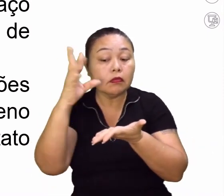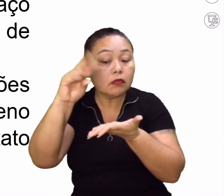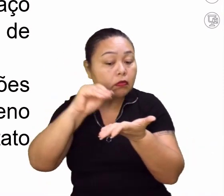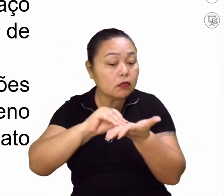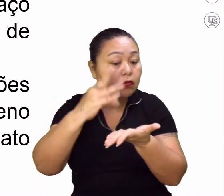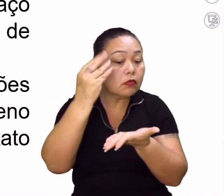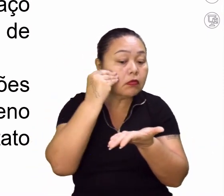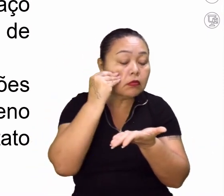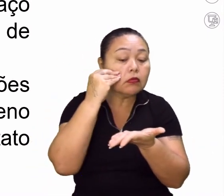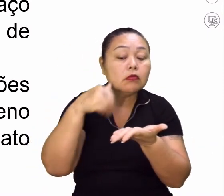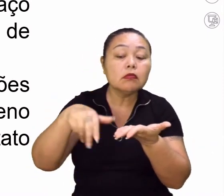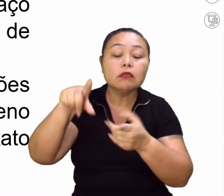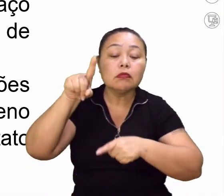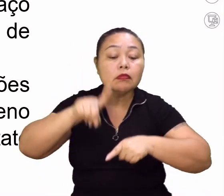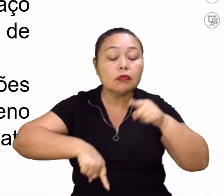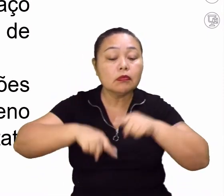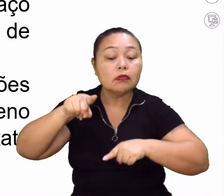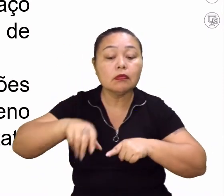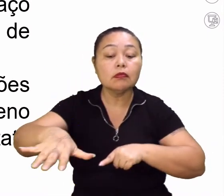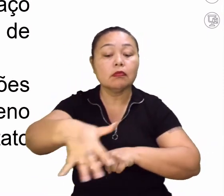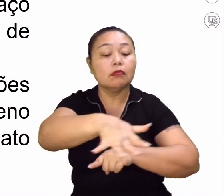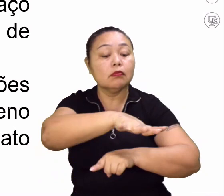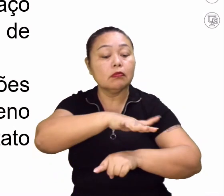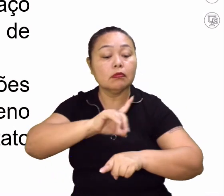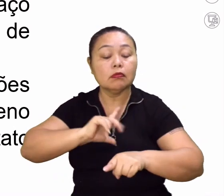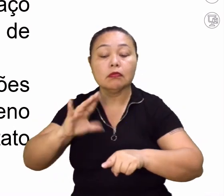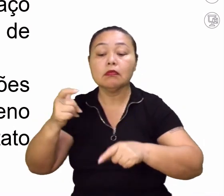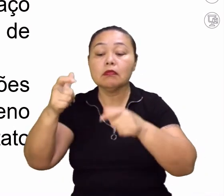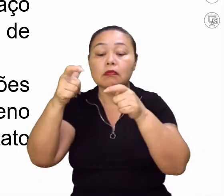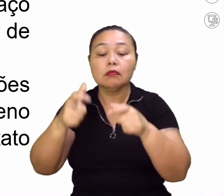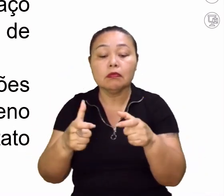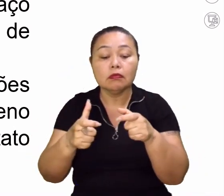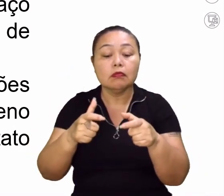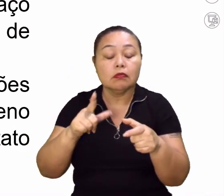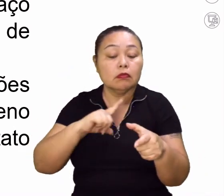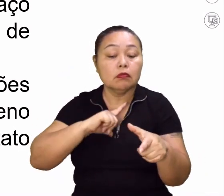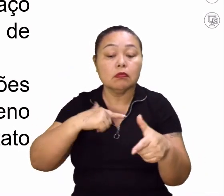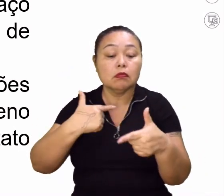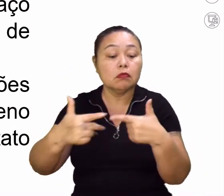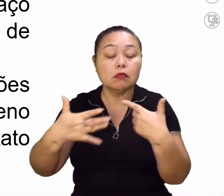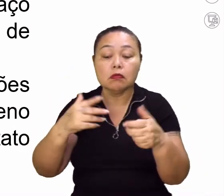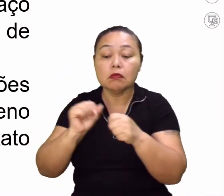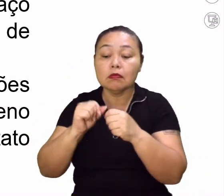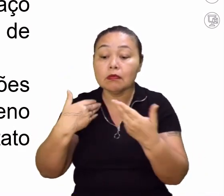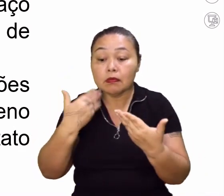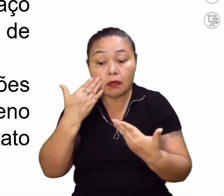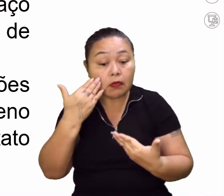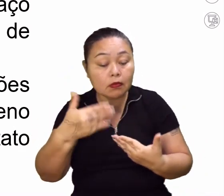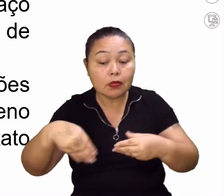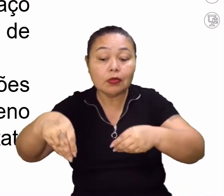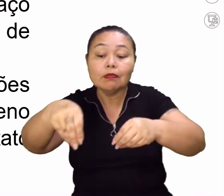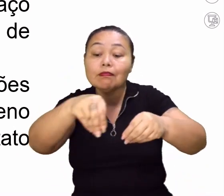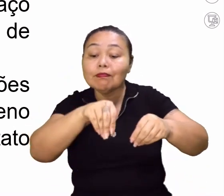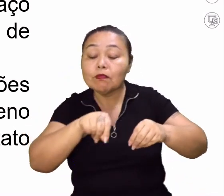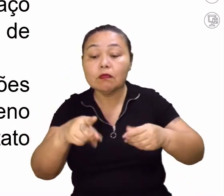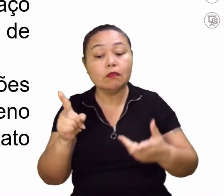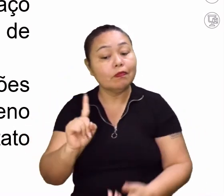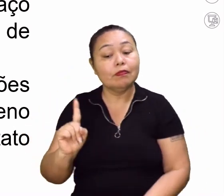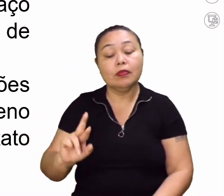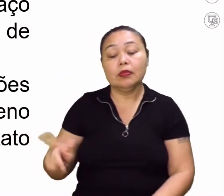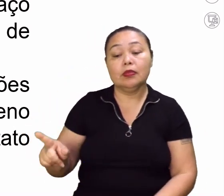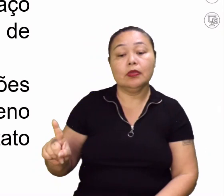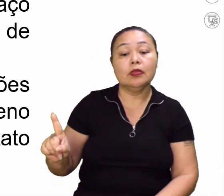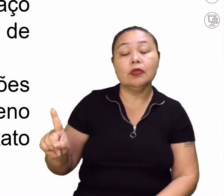informações acerca de um objeto, área ou fenômeno localizado na Terra, sem que haja contato físico? Não.